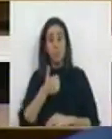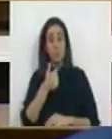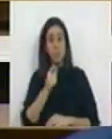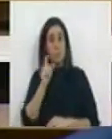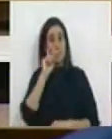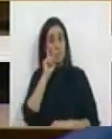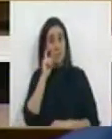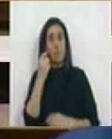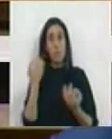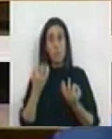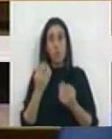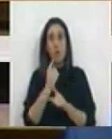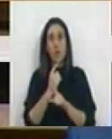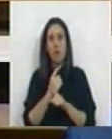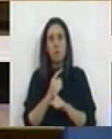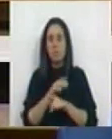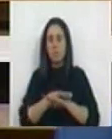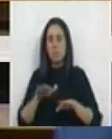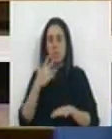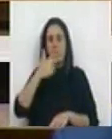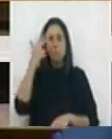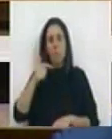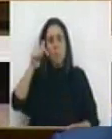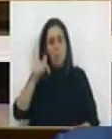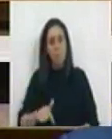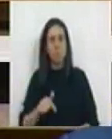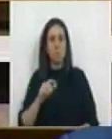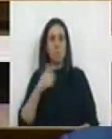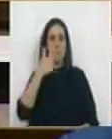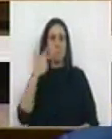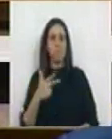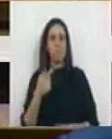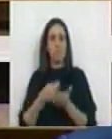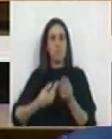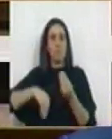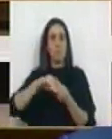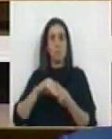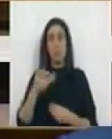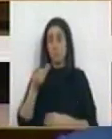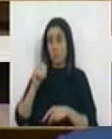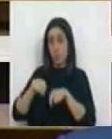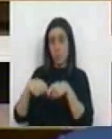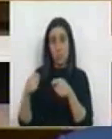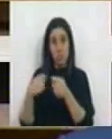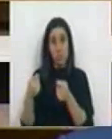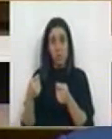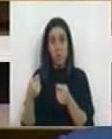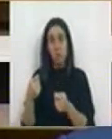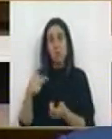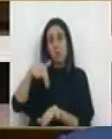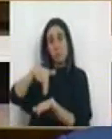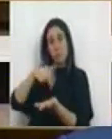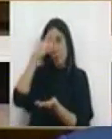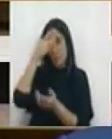Esquerda defendeu a cessação imediata e integral da sobretaxa. O Partido Socialista esteve numa outra